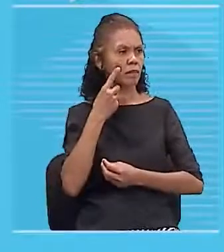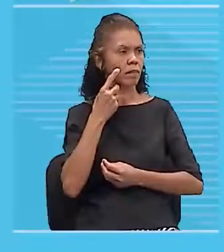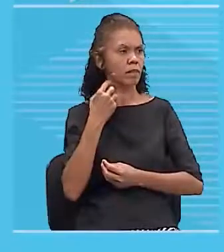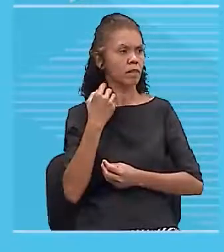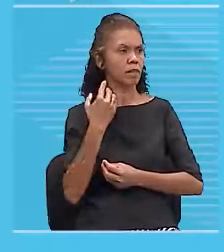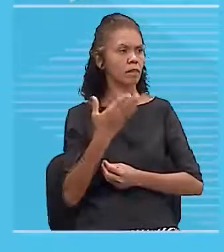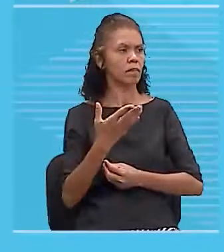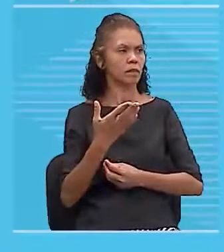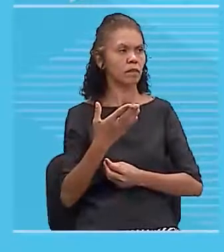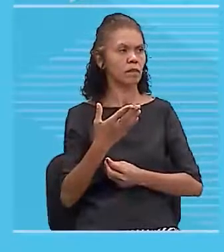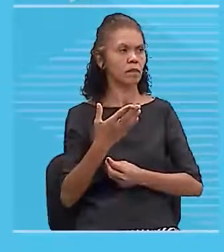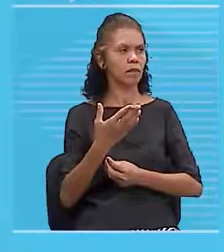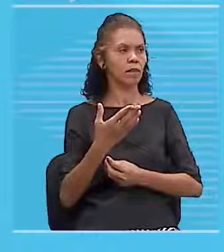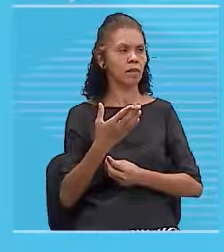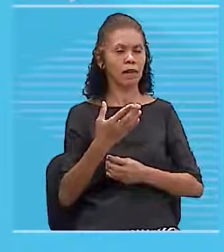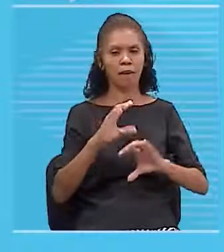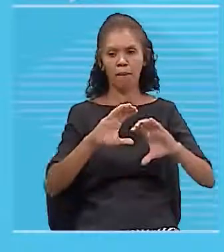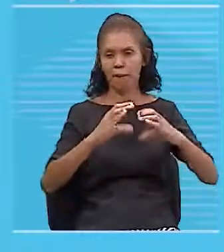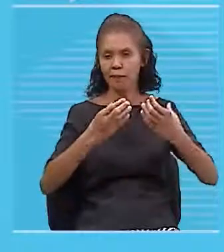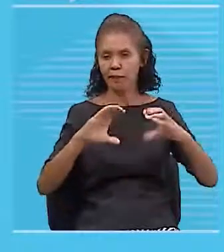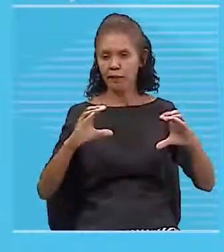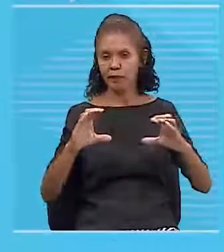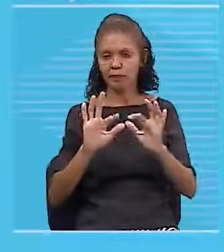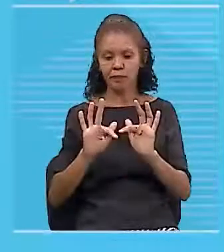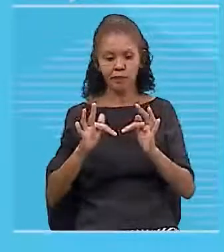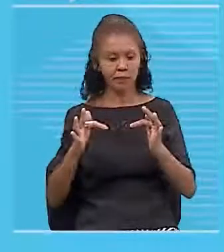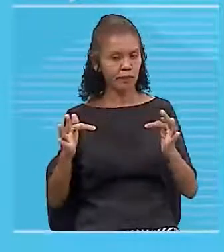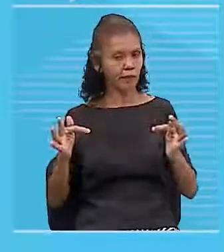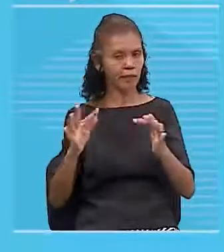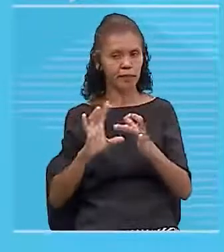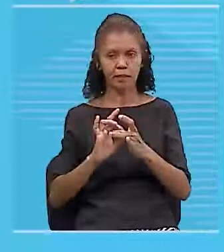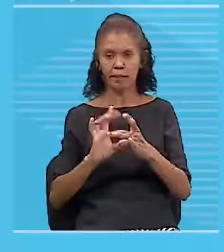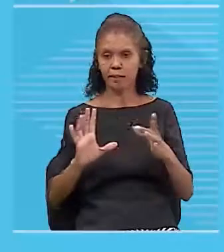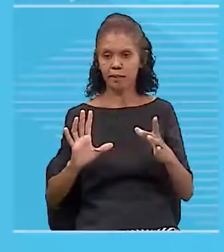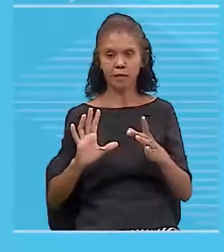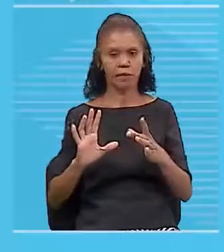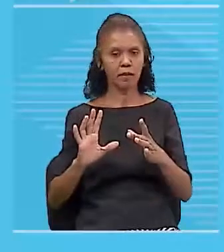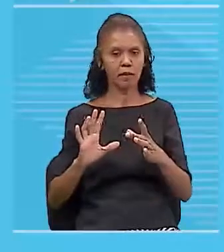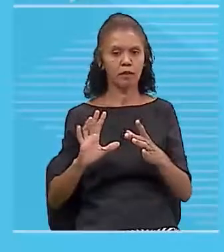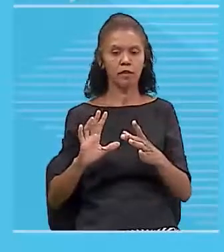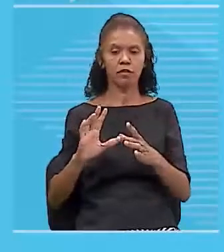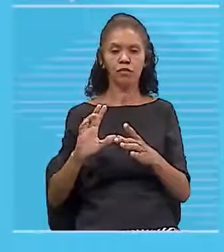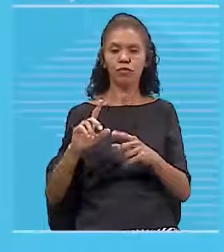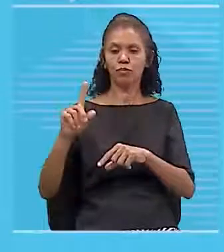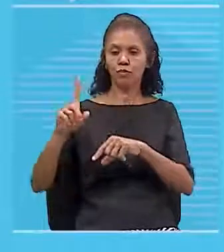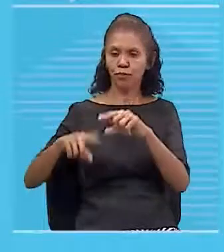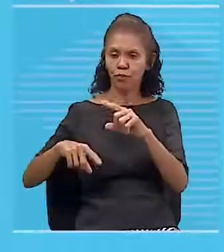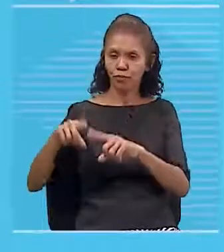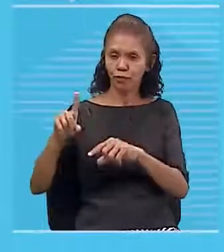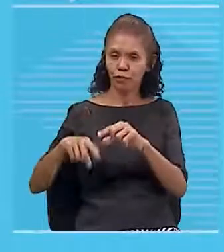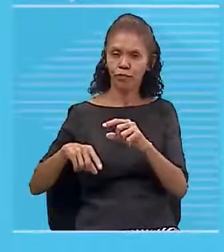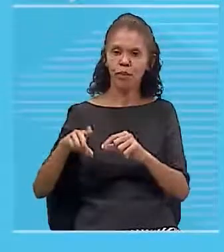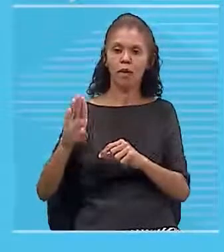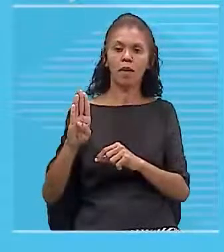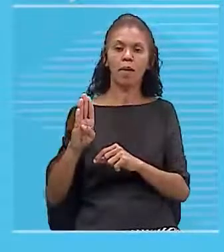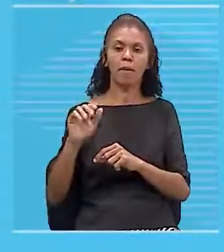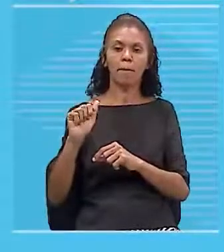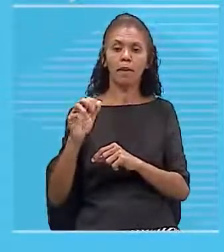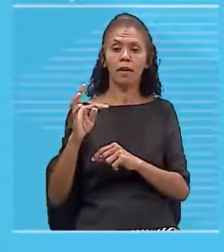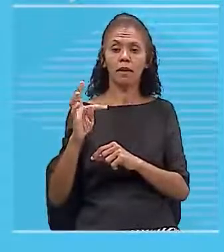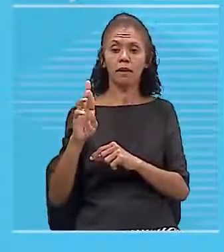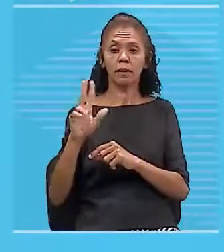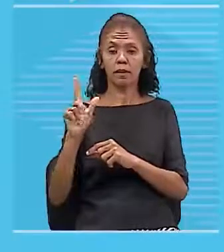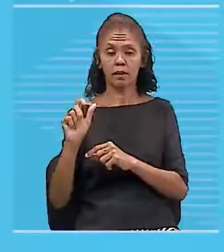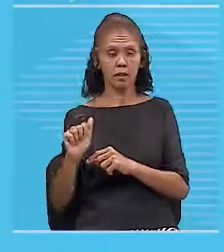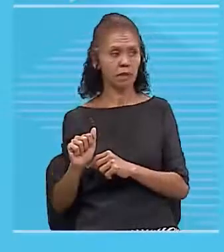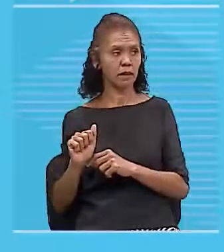estava aberto, um circuito simples, né? De uma bateria, uma chave e